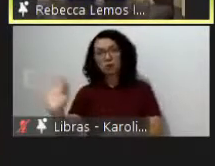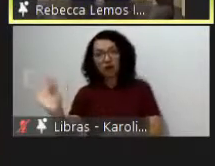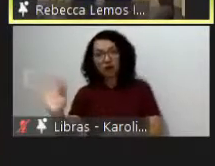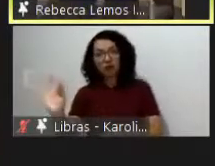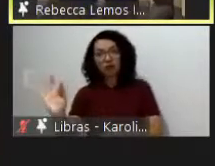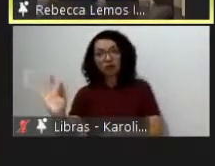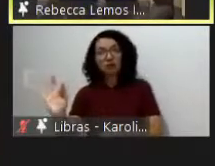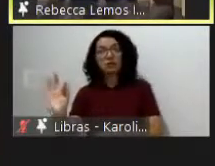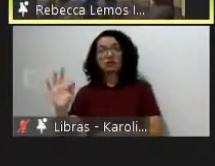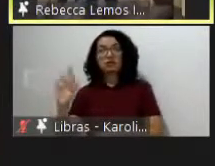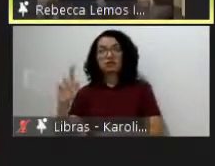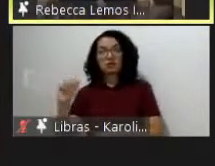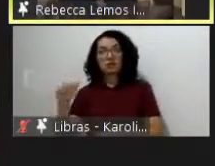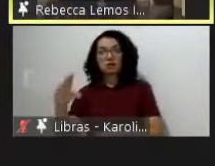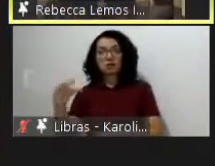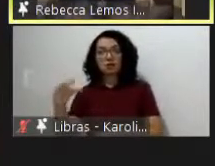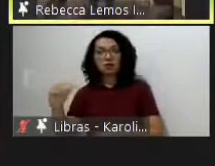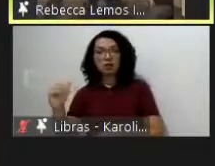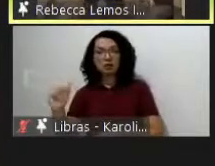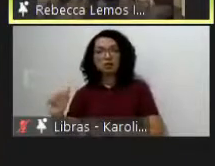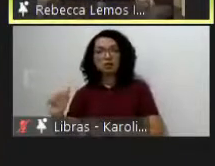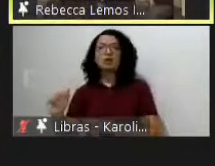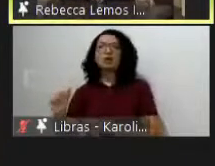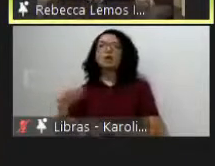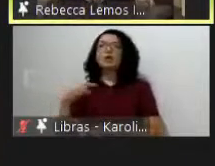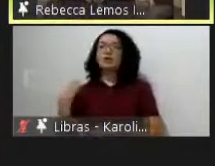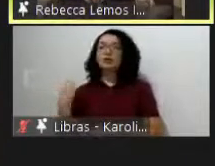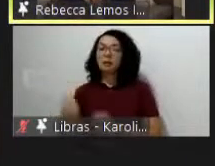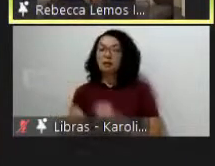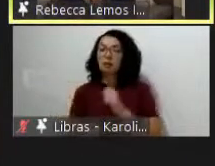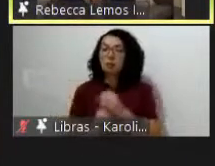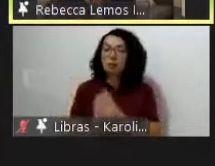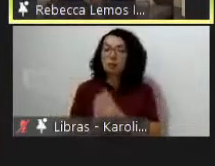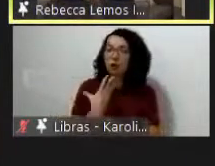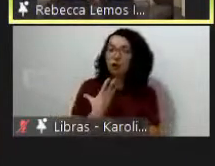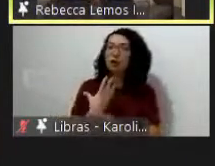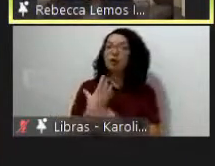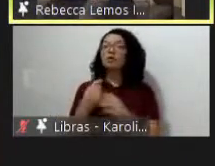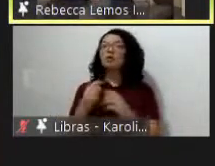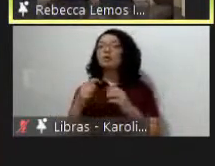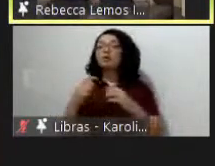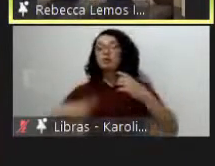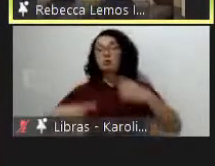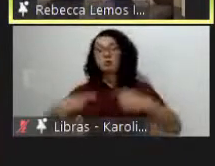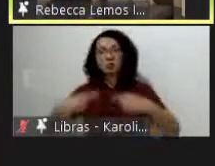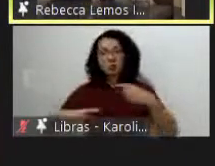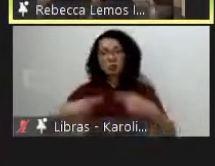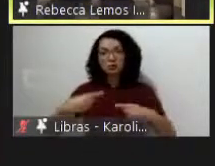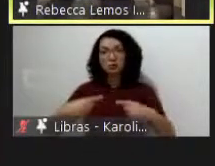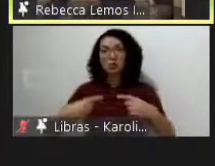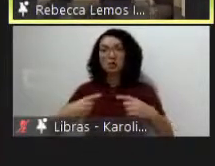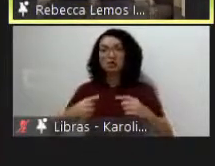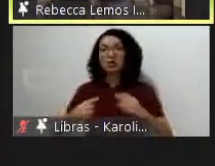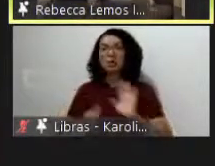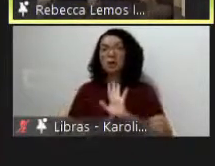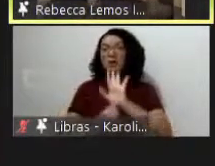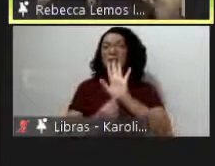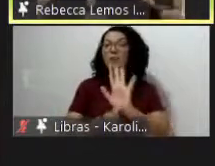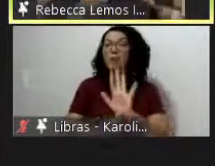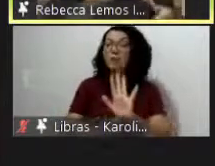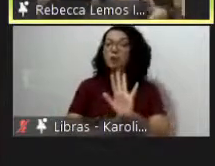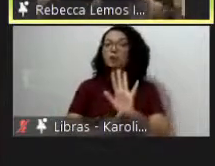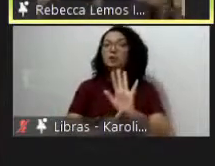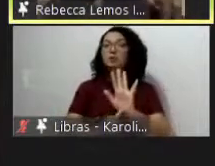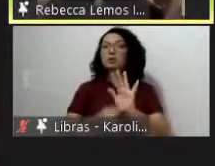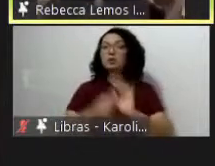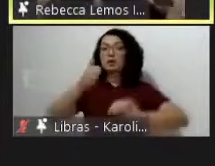nossa experiência marco teórico discussões que nós fazemos na América Latina produzir análise ou problemas que